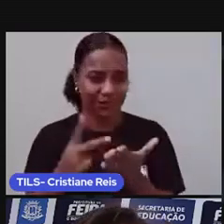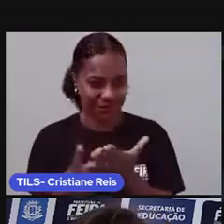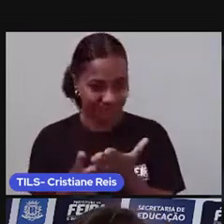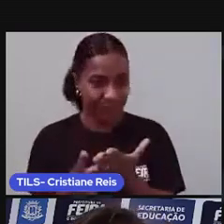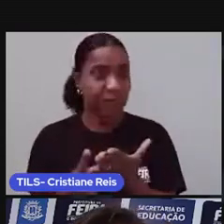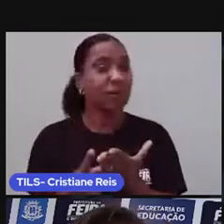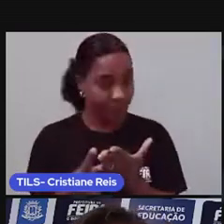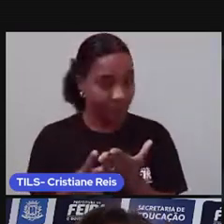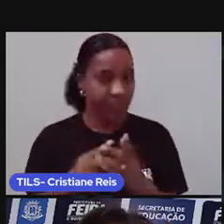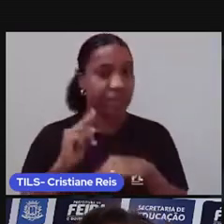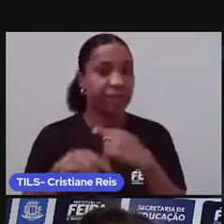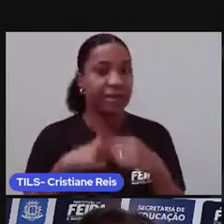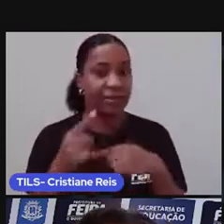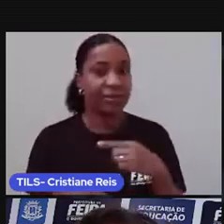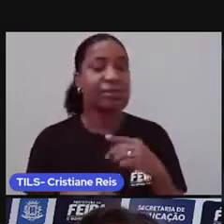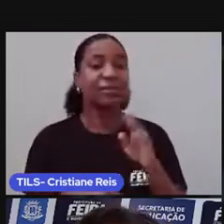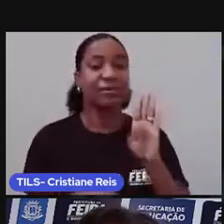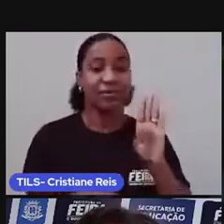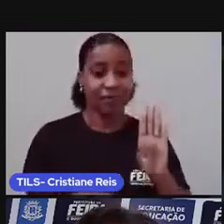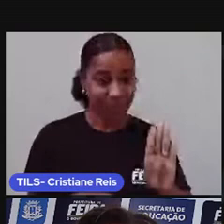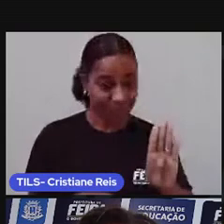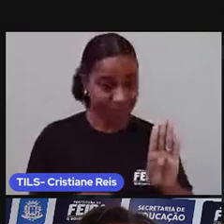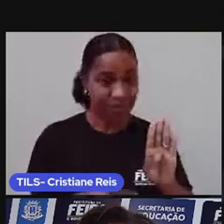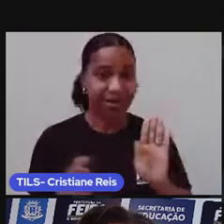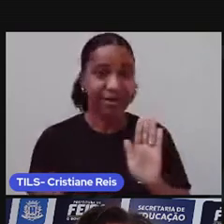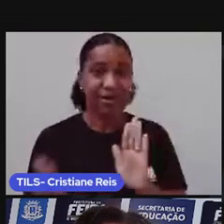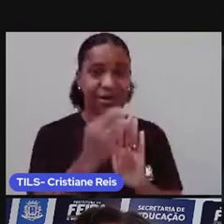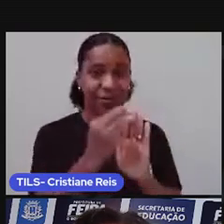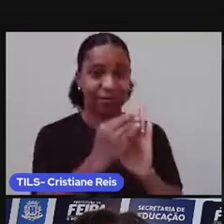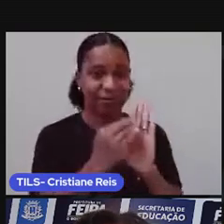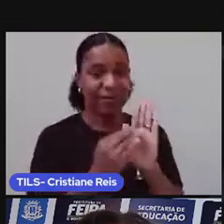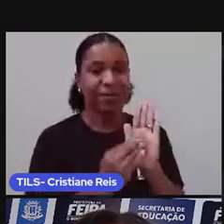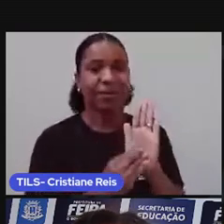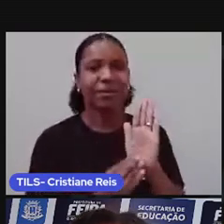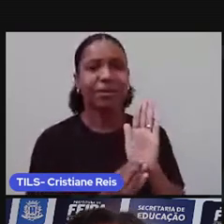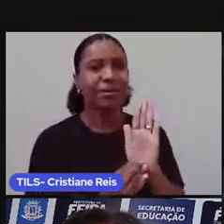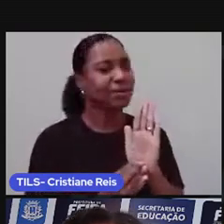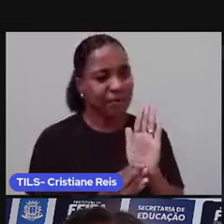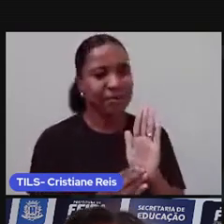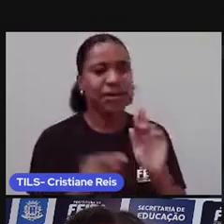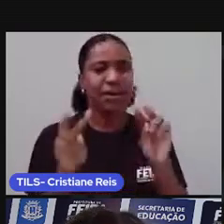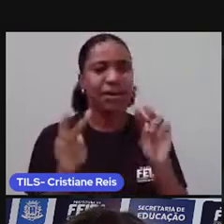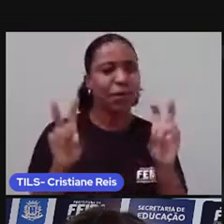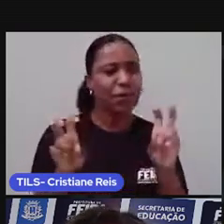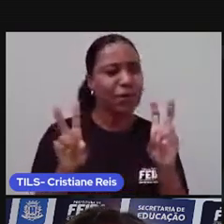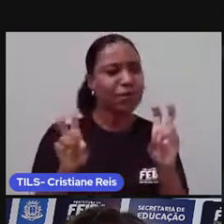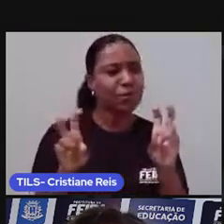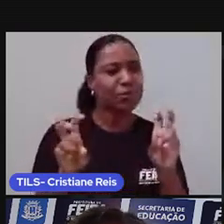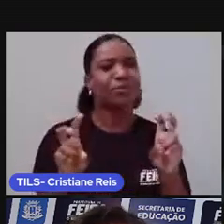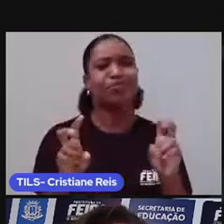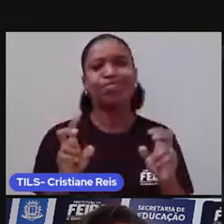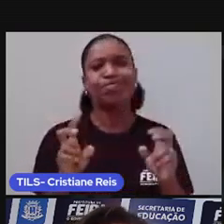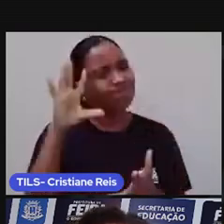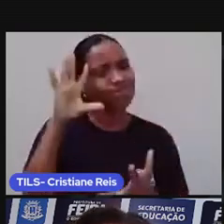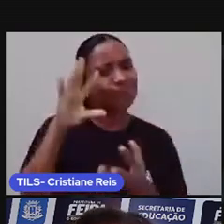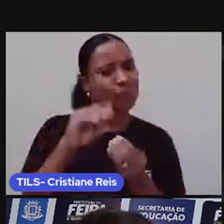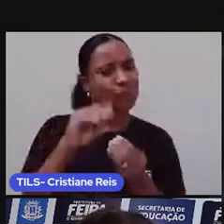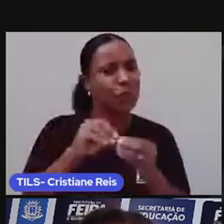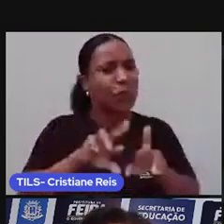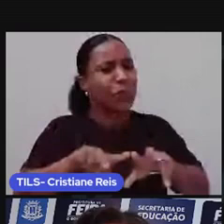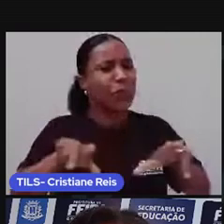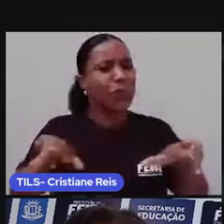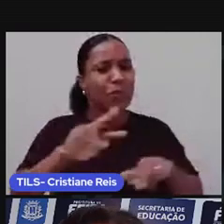Depois, você vai escrever a sua compreensão sobre diversidade cultural. Inclusive,